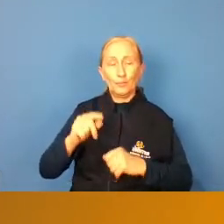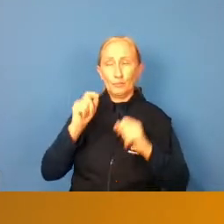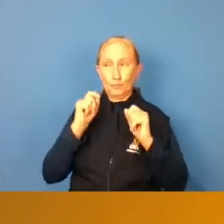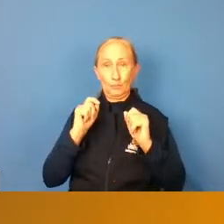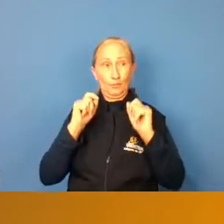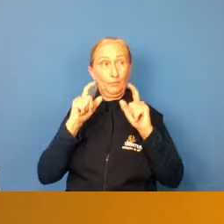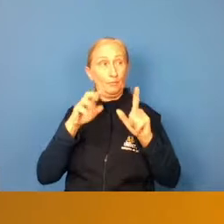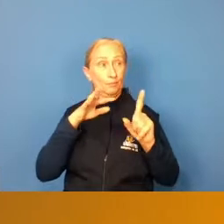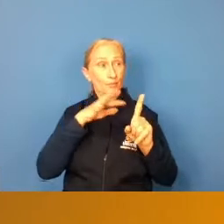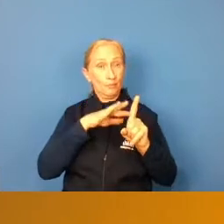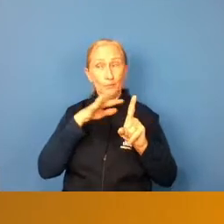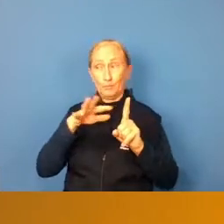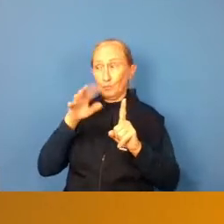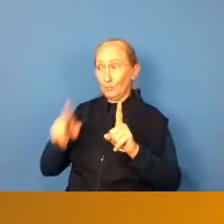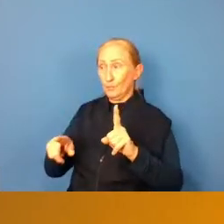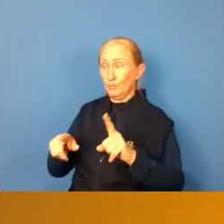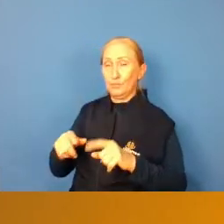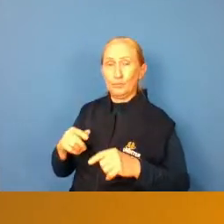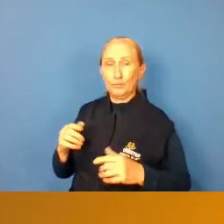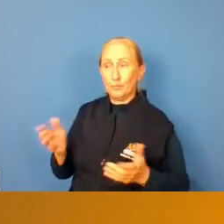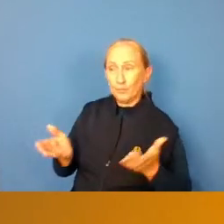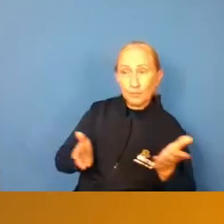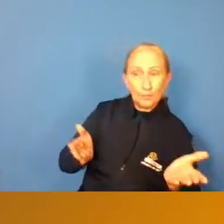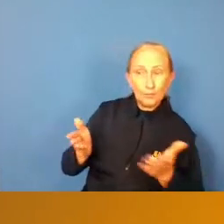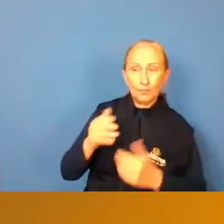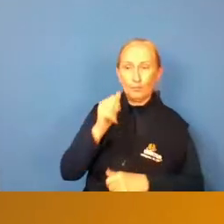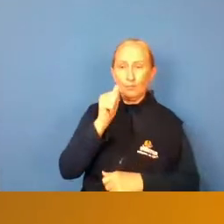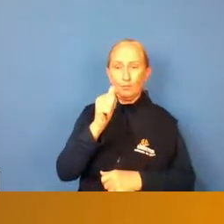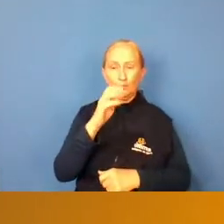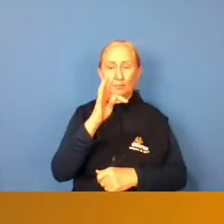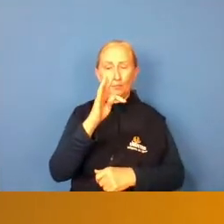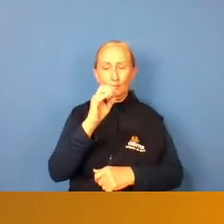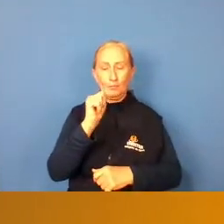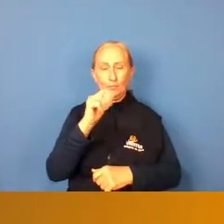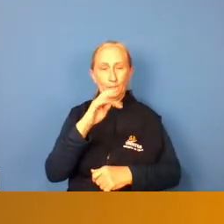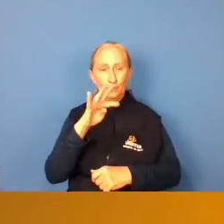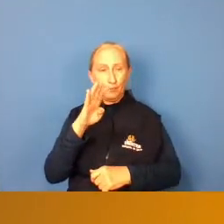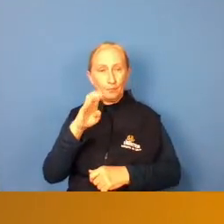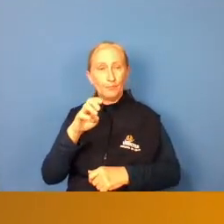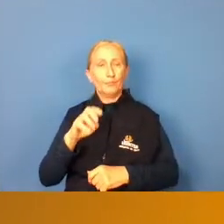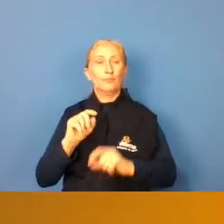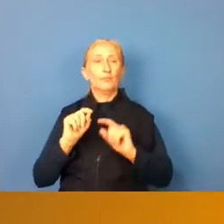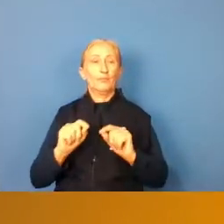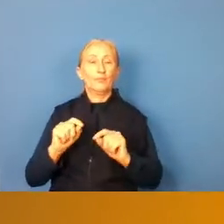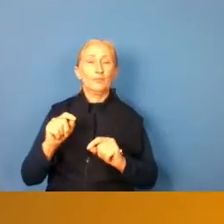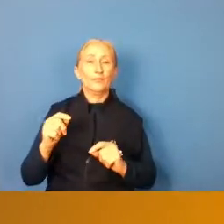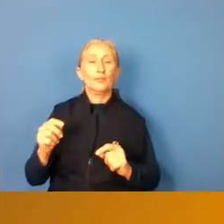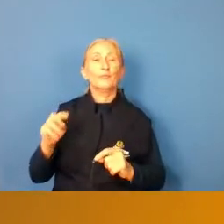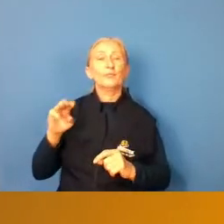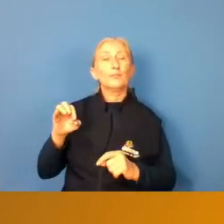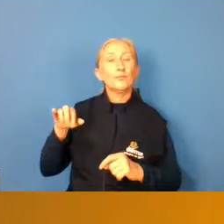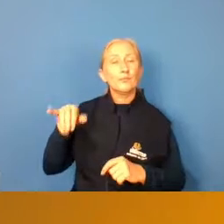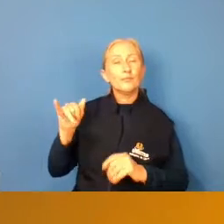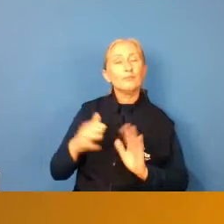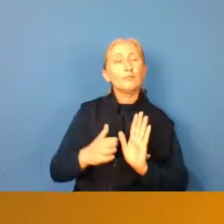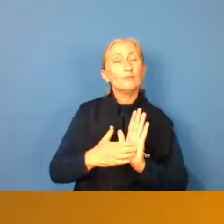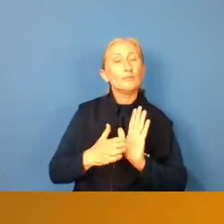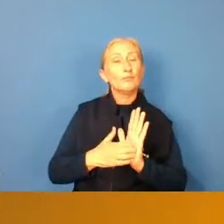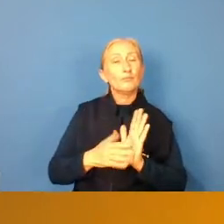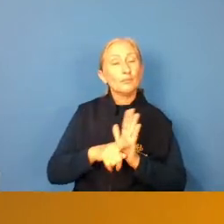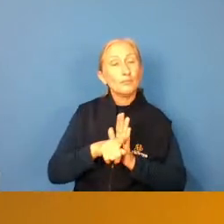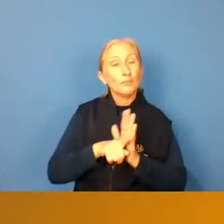atenção dentro da modalidade são os atacantes né então a gente aí o Wesley veio com essa proposta de